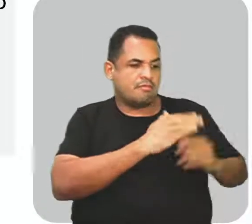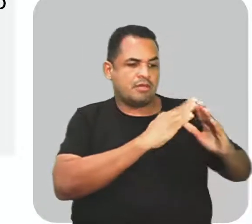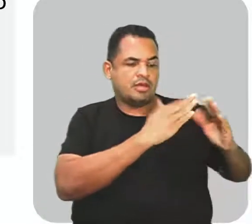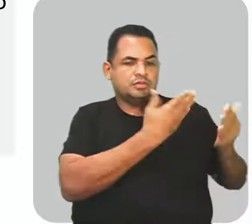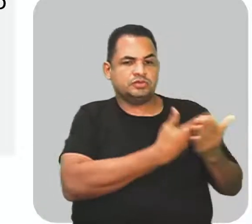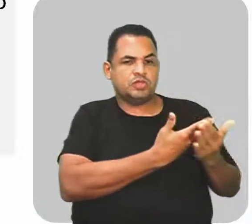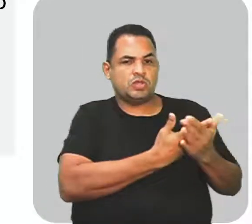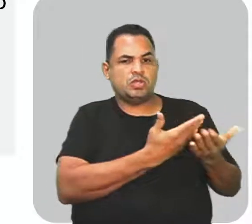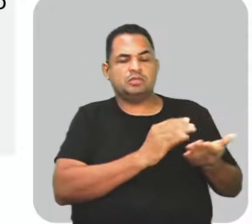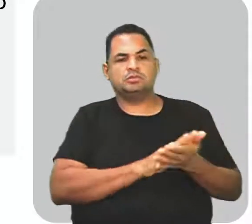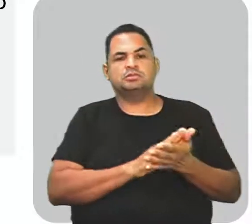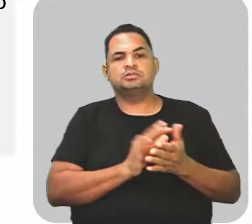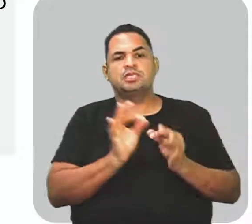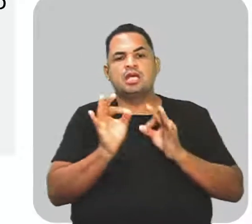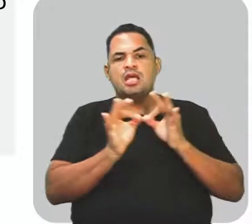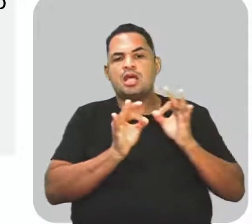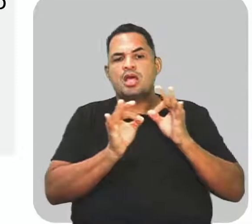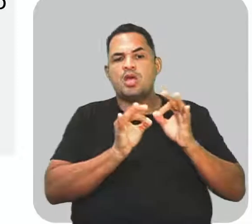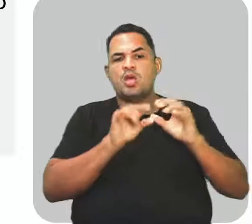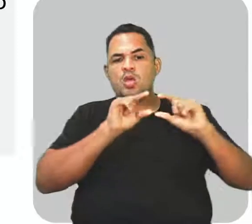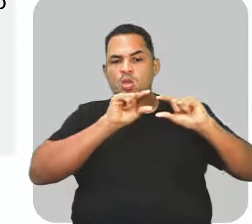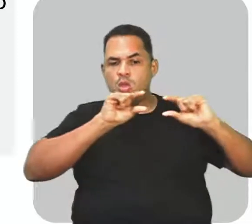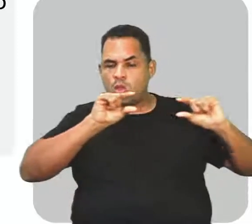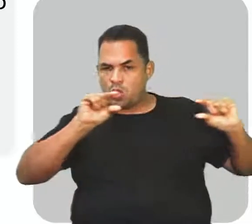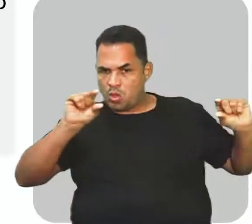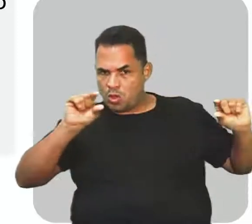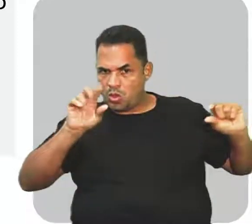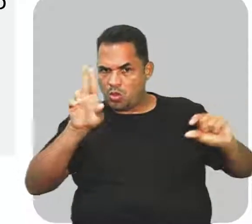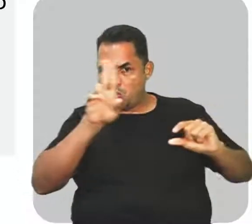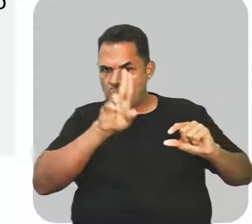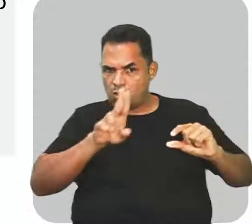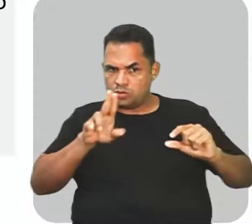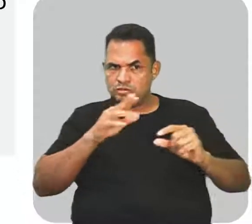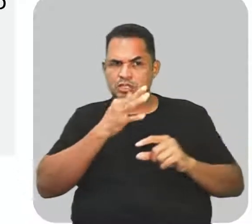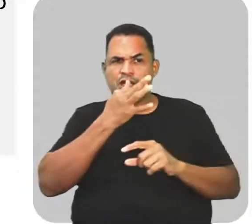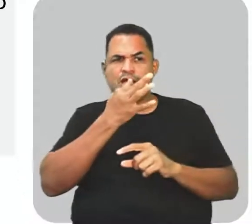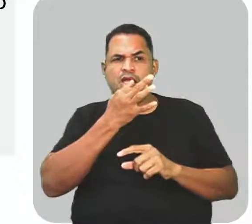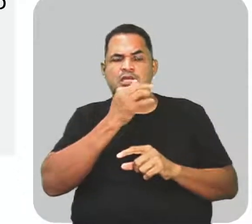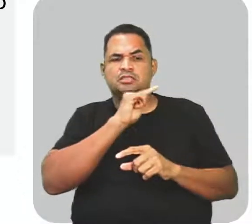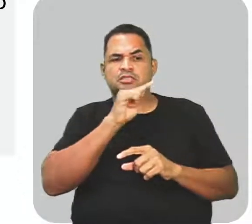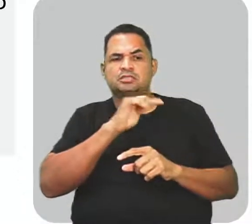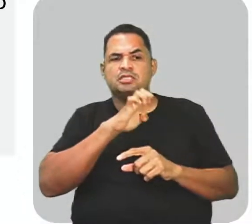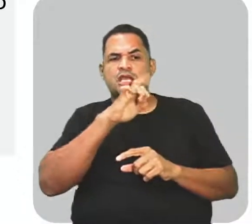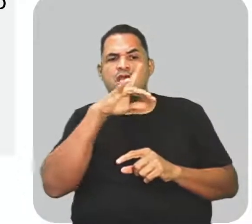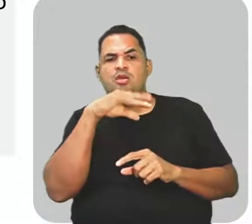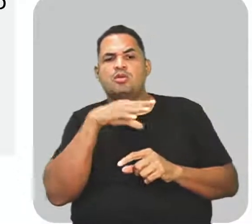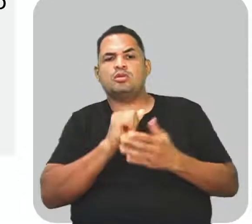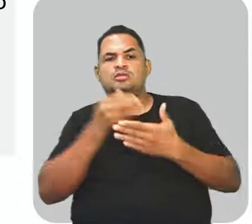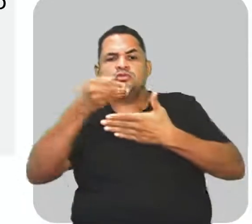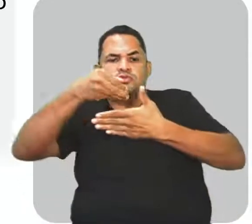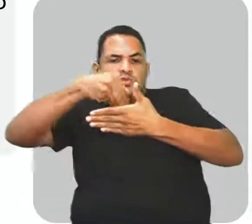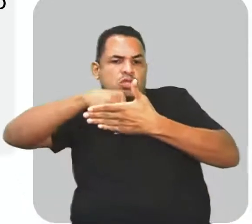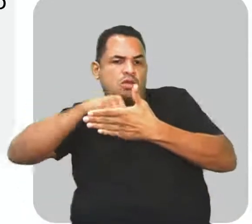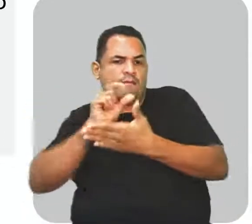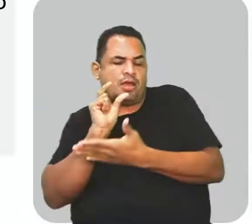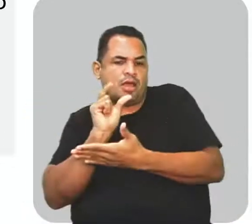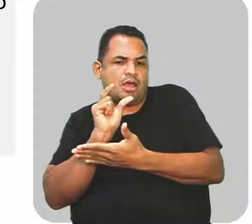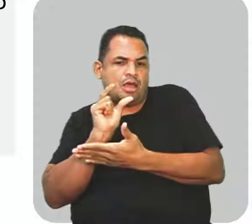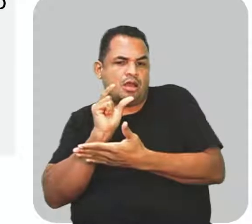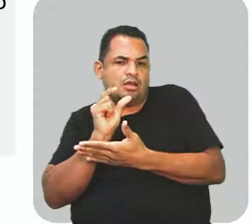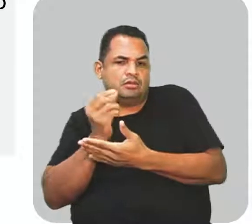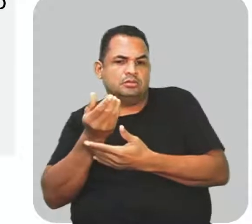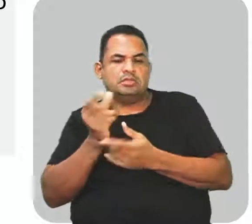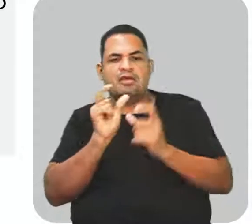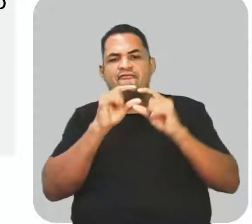presente. Essa construção fez uso do zêugma, né? Que é a omissão de um termo já expresso na